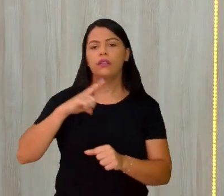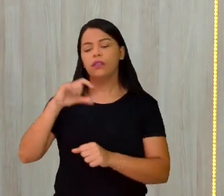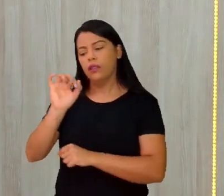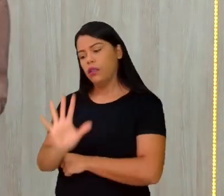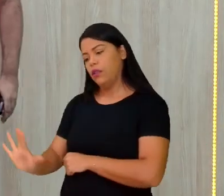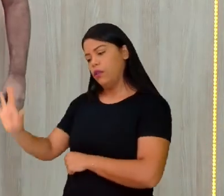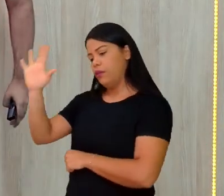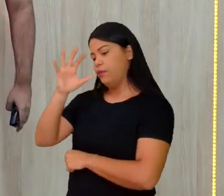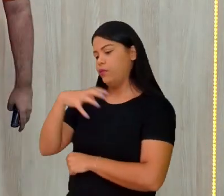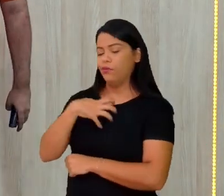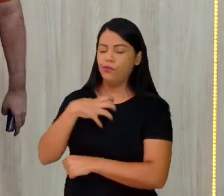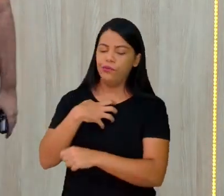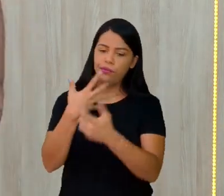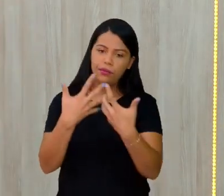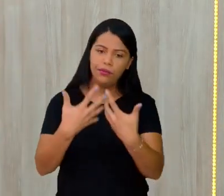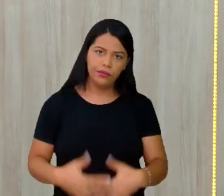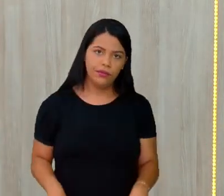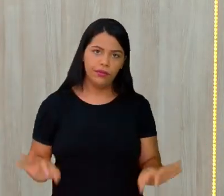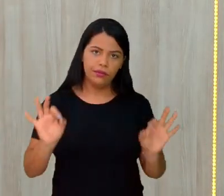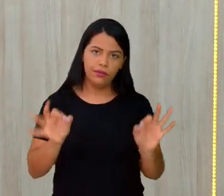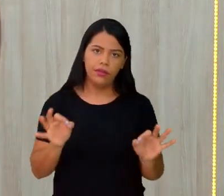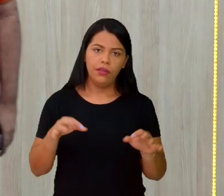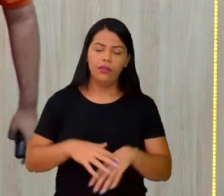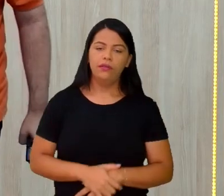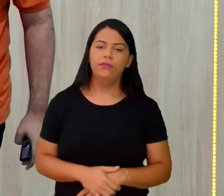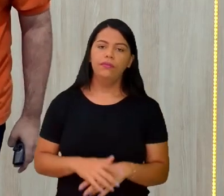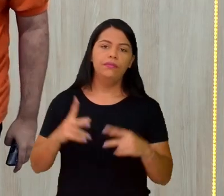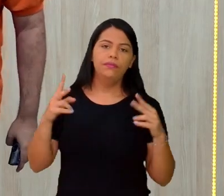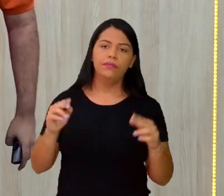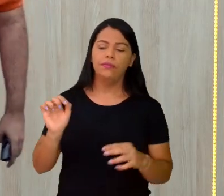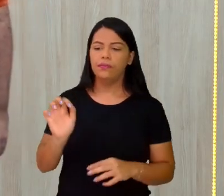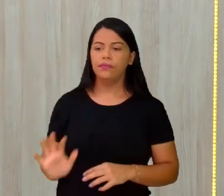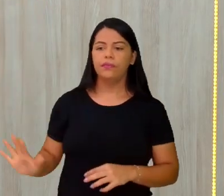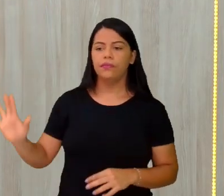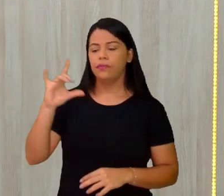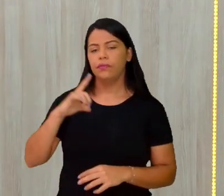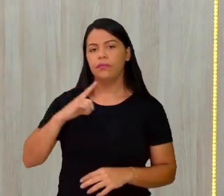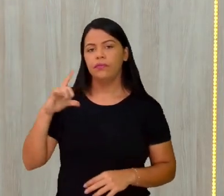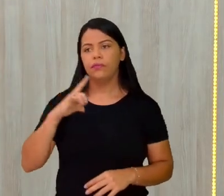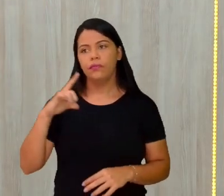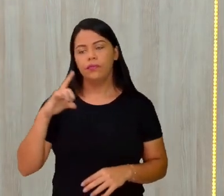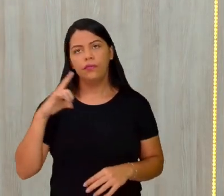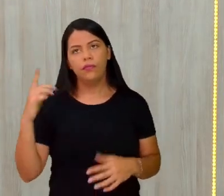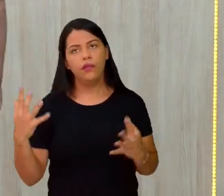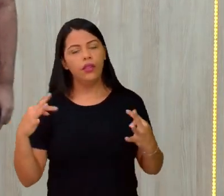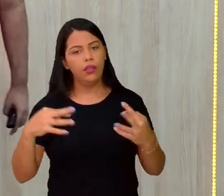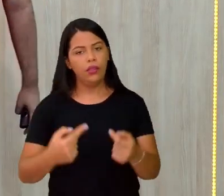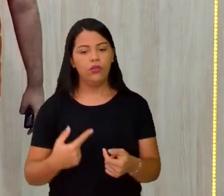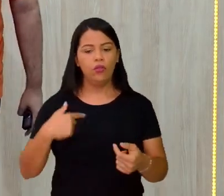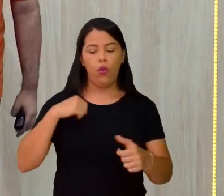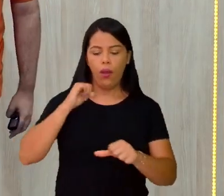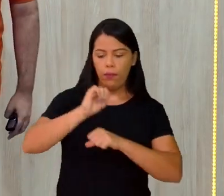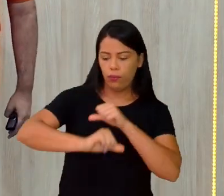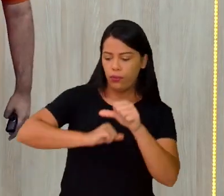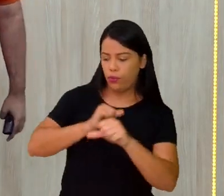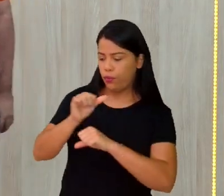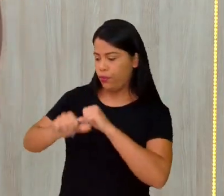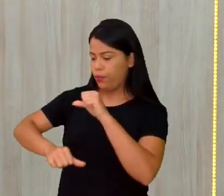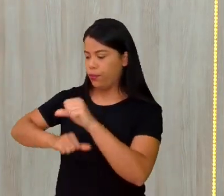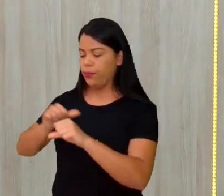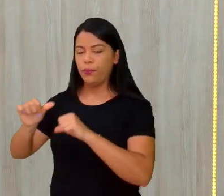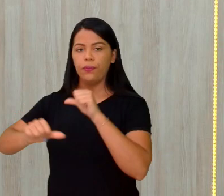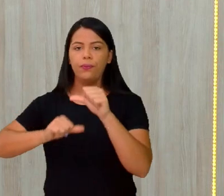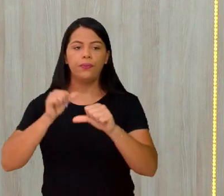natural. Como as paisagens, elas estão ali se modificando